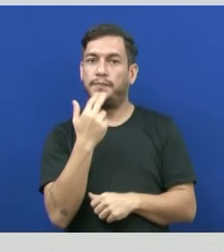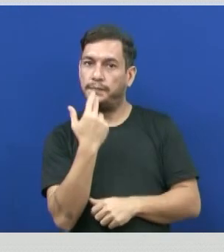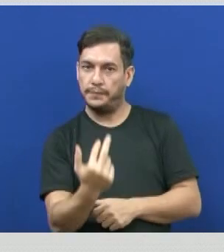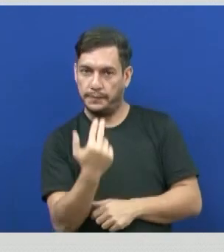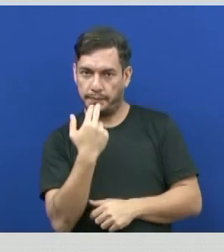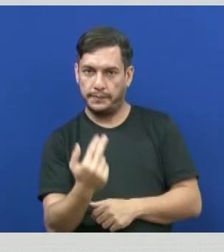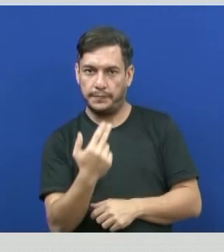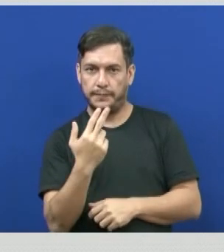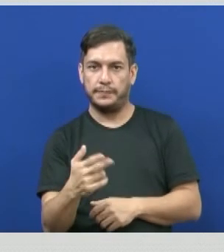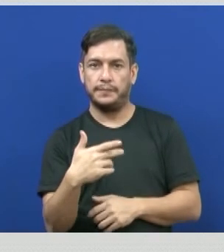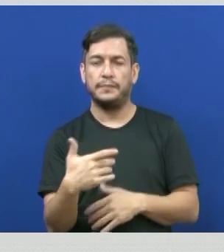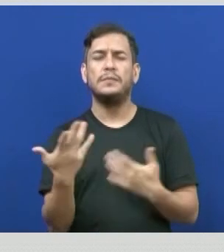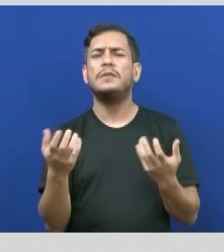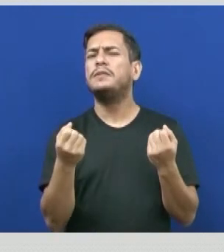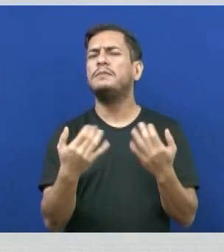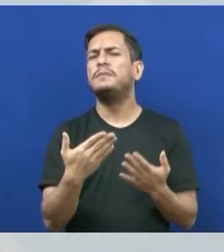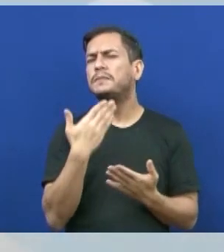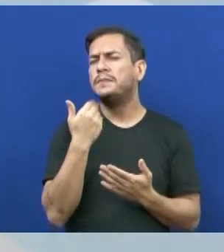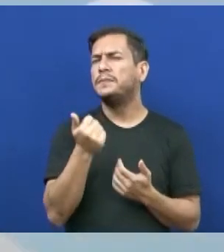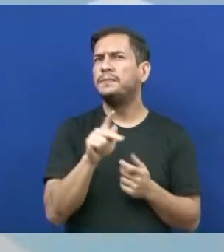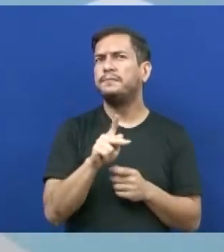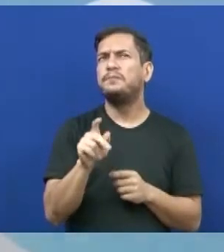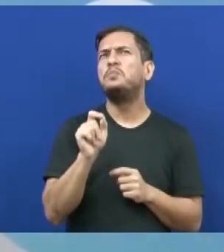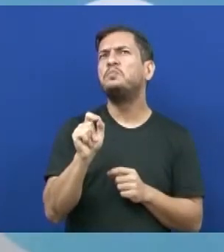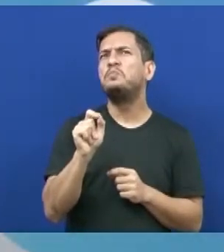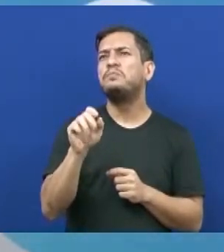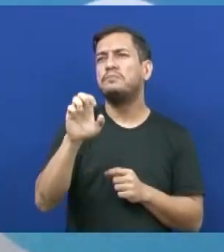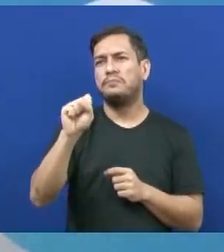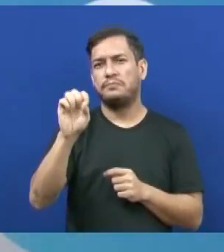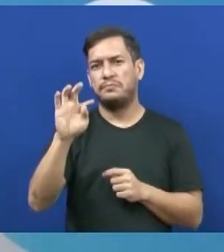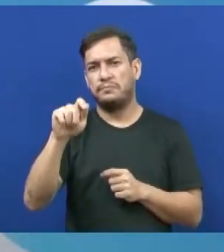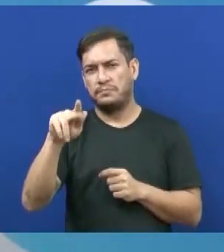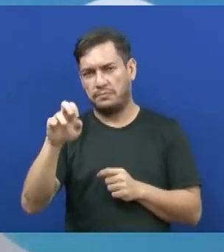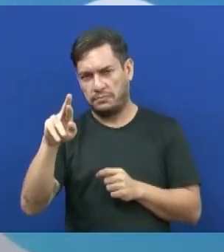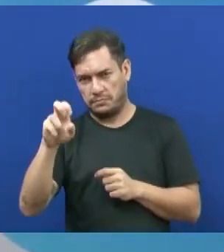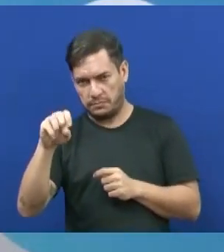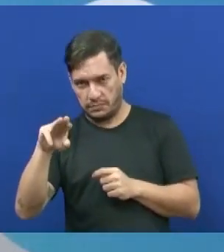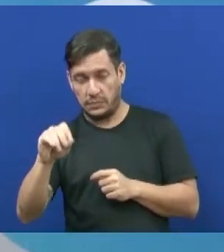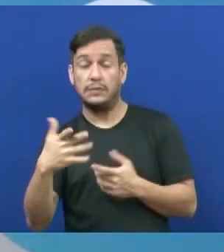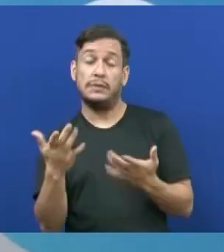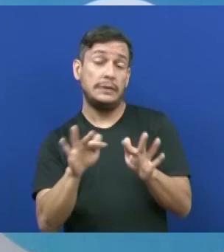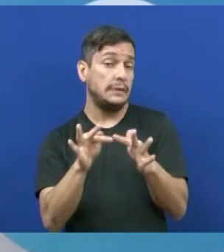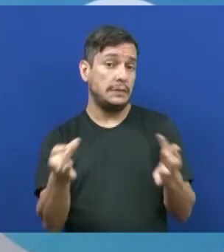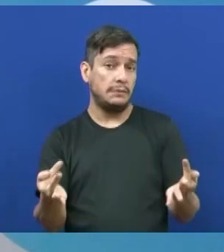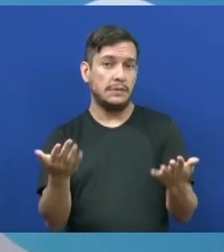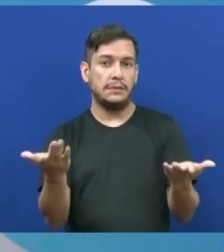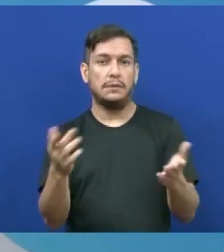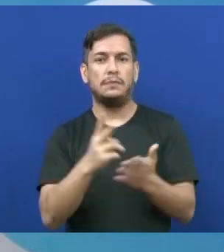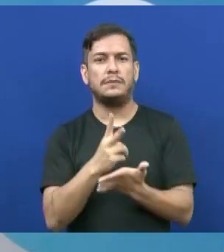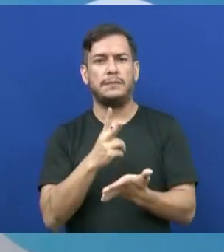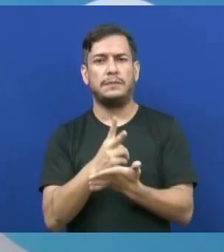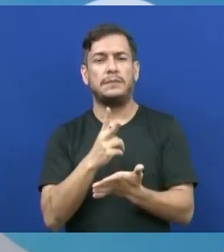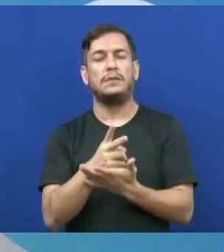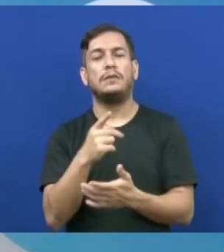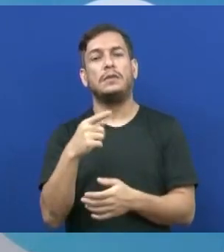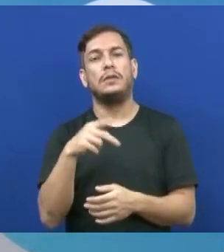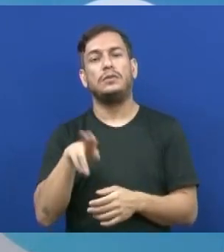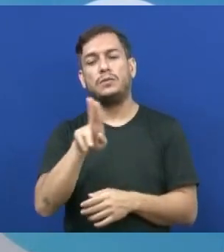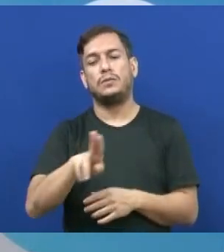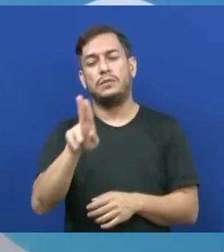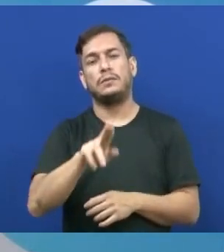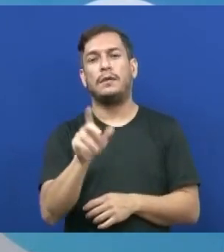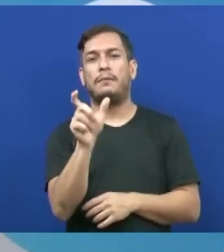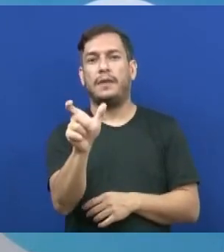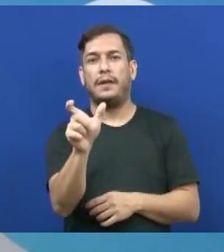Sendo assim, professor, explica melhor para a gente o que seria, então, estrangeirismo para as suas palavras. É simples. Toda vez que a gente usa uma